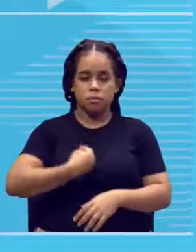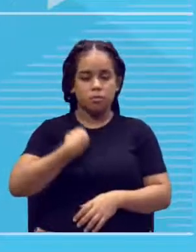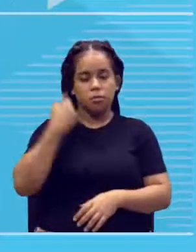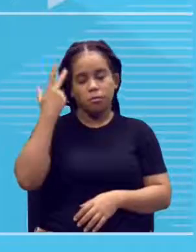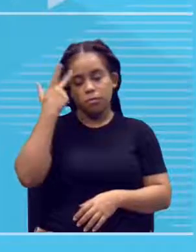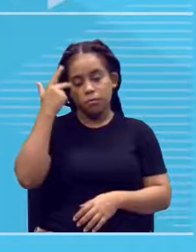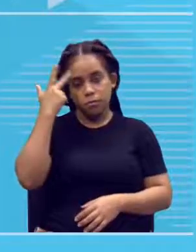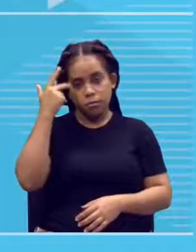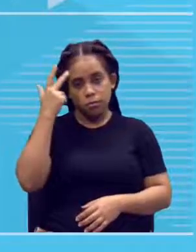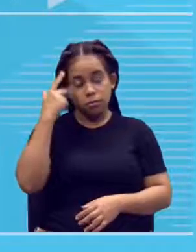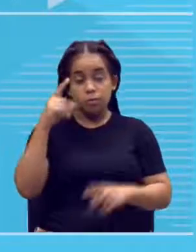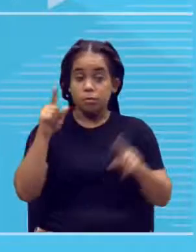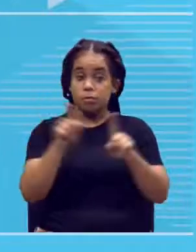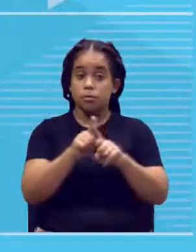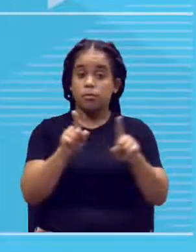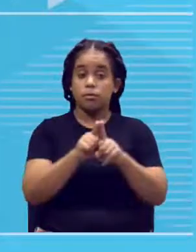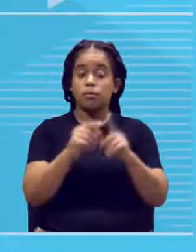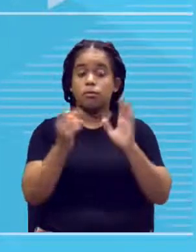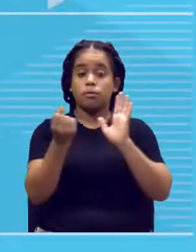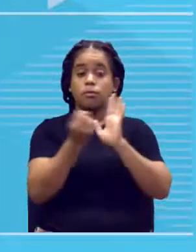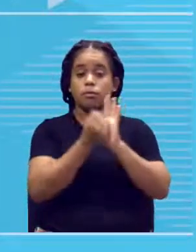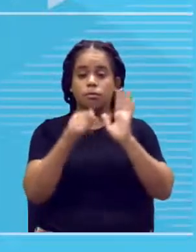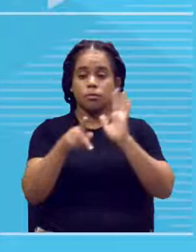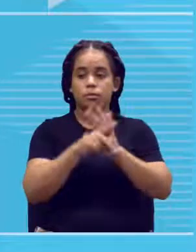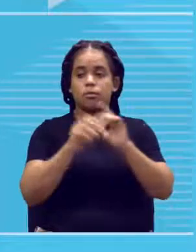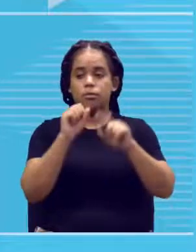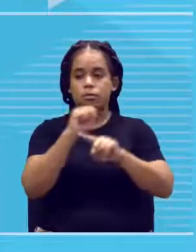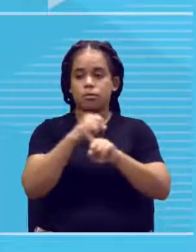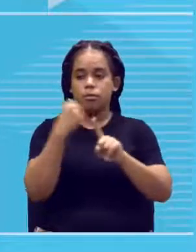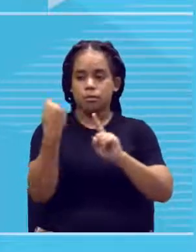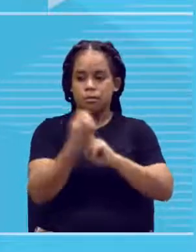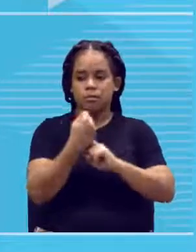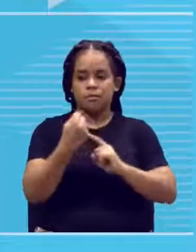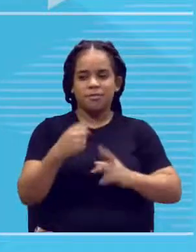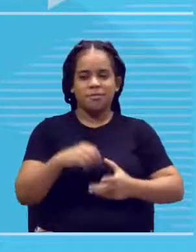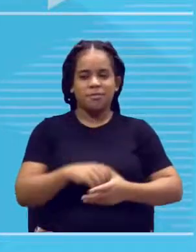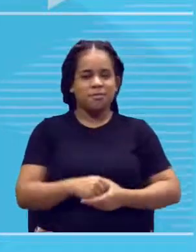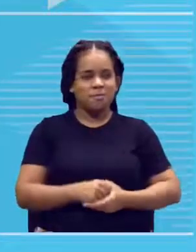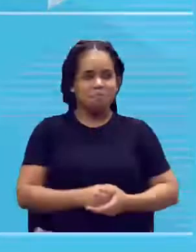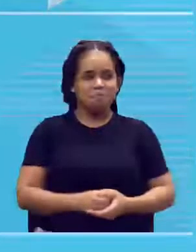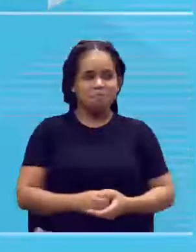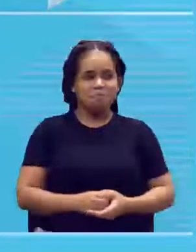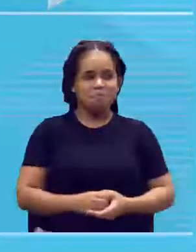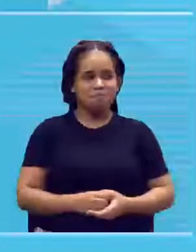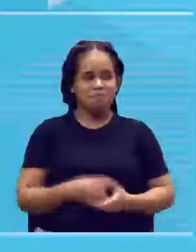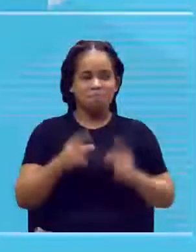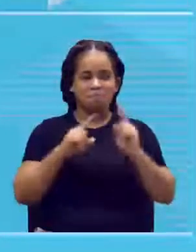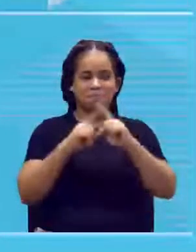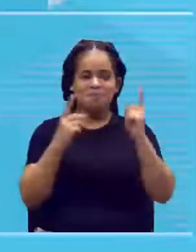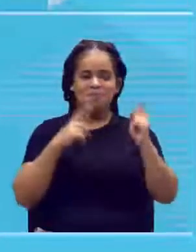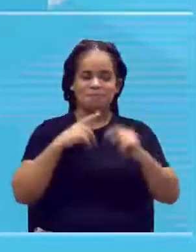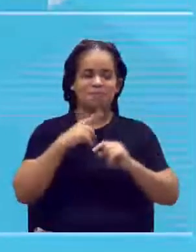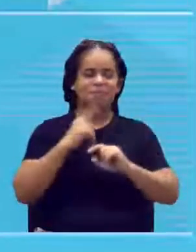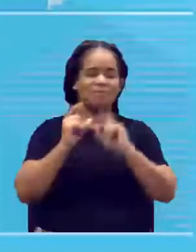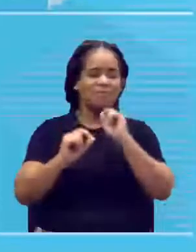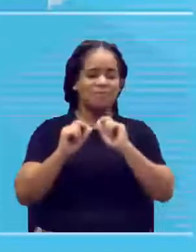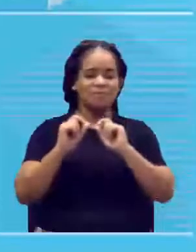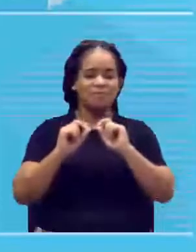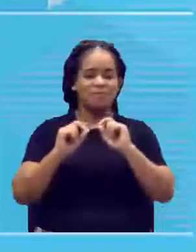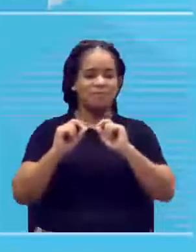claro que a gente também tem as manifestações sociais do sexo, tá? Mas aí, o que a gente vai ter aqui sobre cada um desses